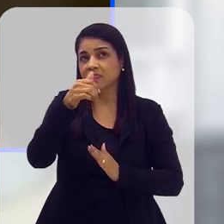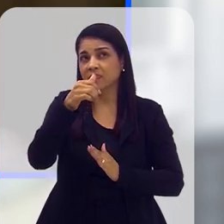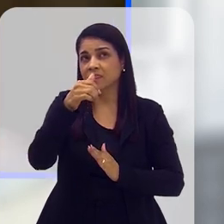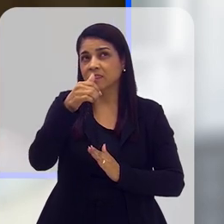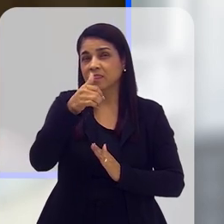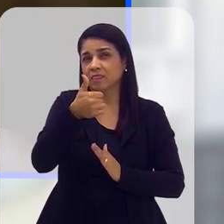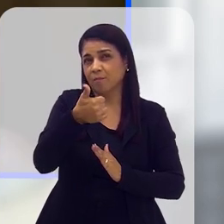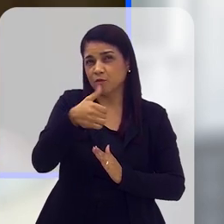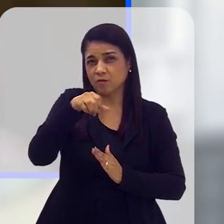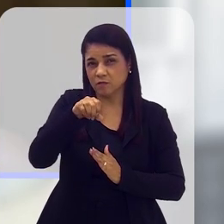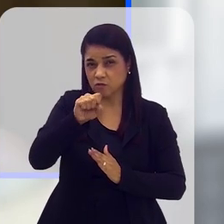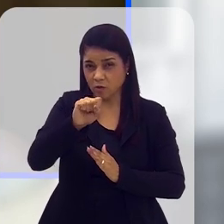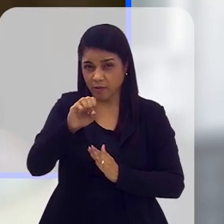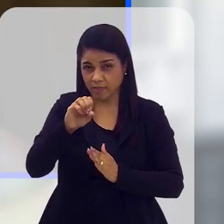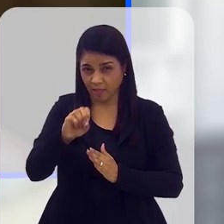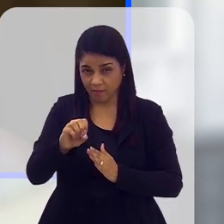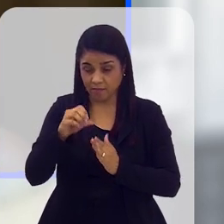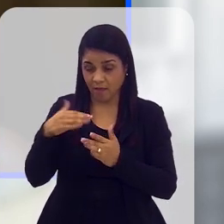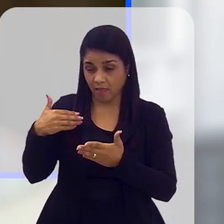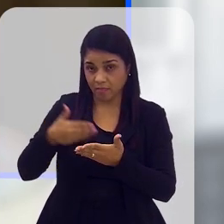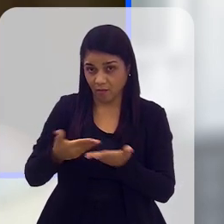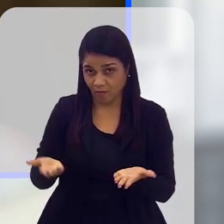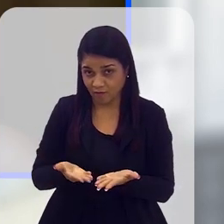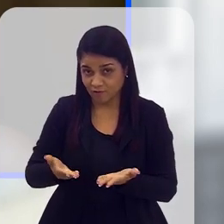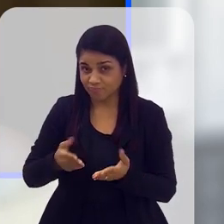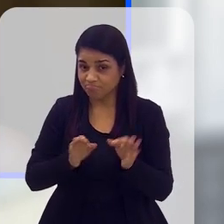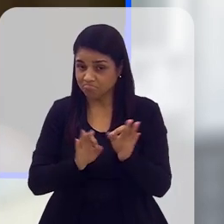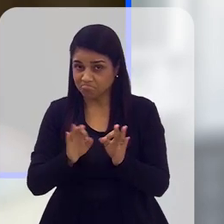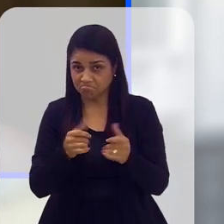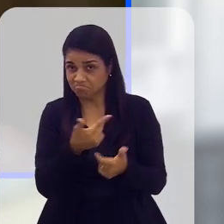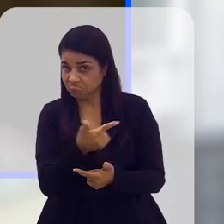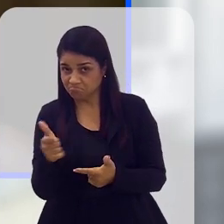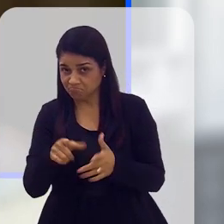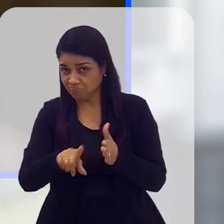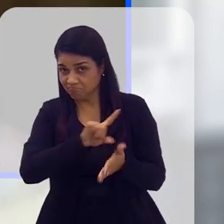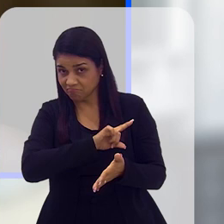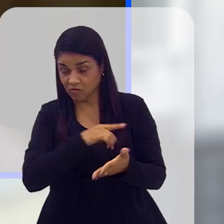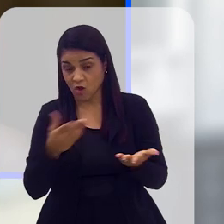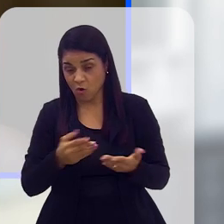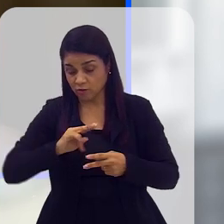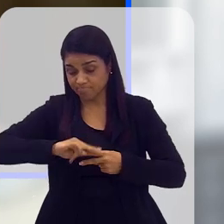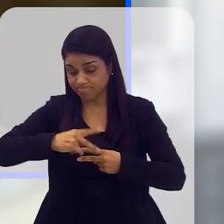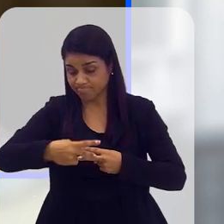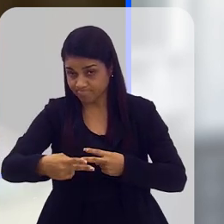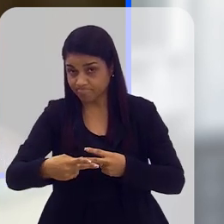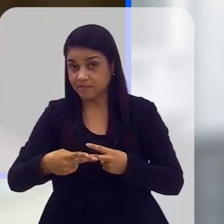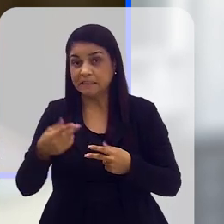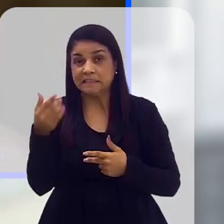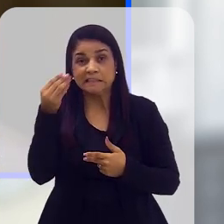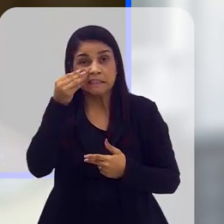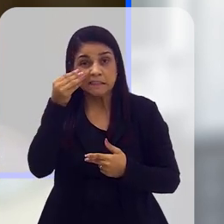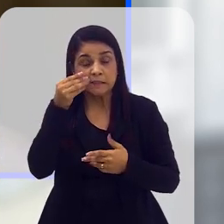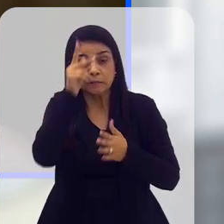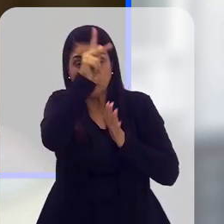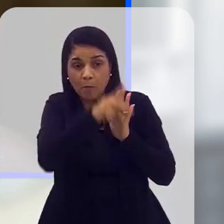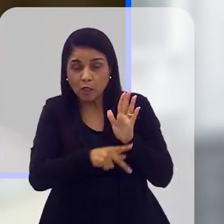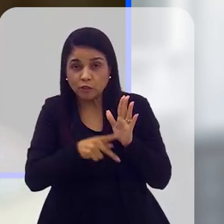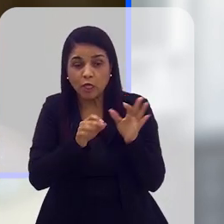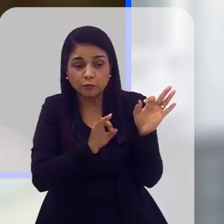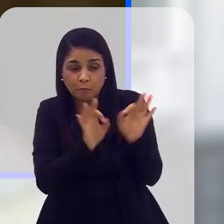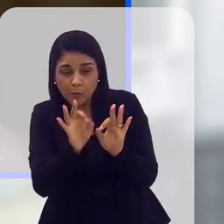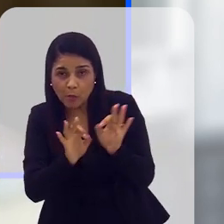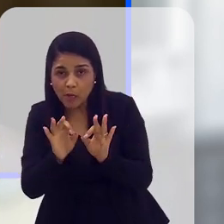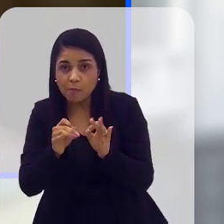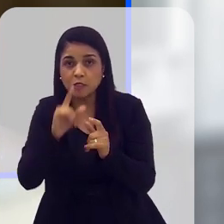cá, praticamente sem planejamento nenhum. E hoje a gente corre atrás das consequências. Hoje a gente corre atrás de projetos e